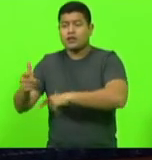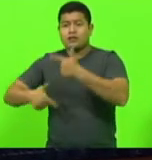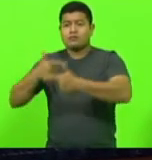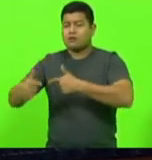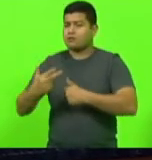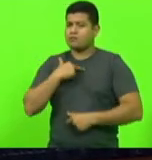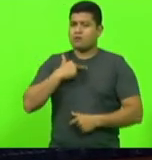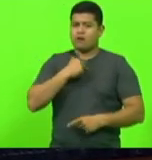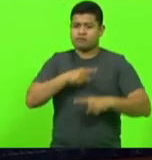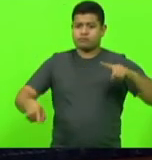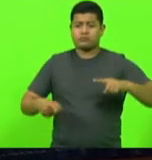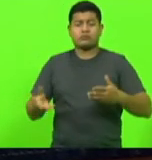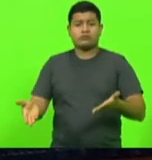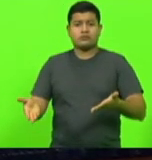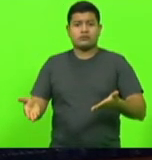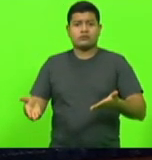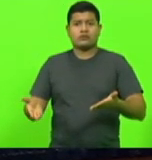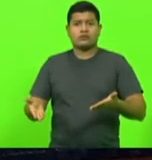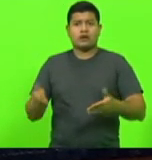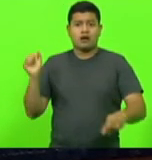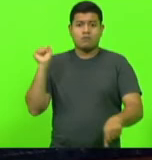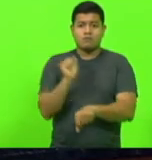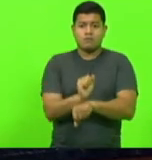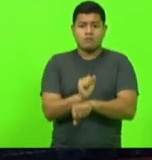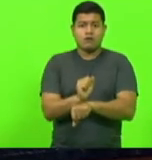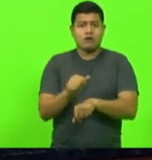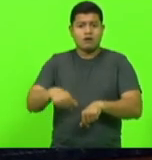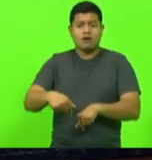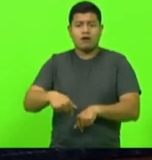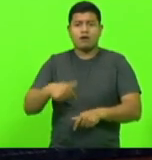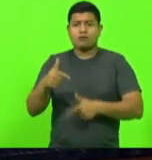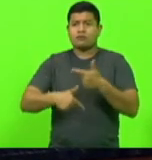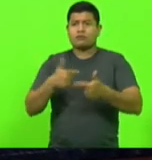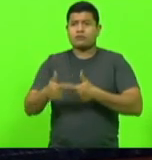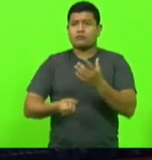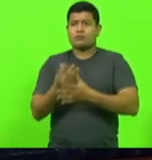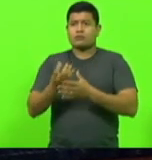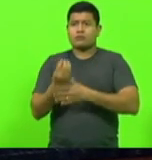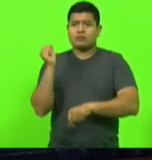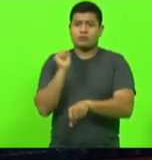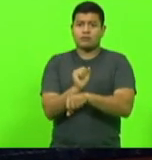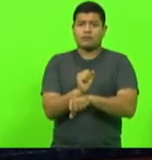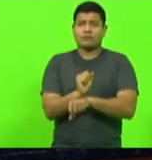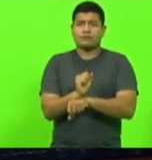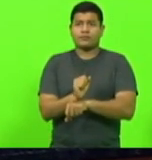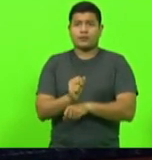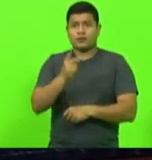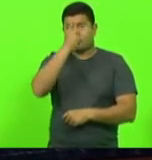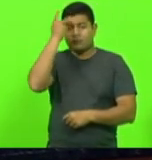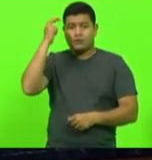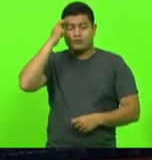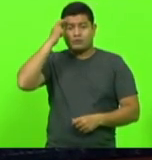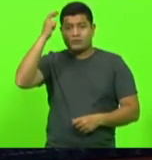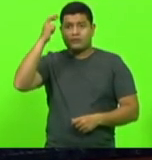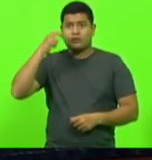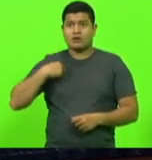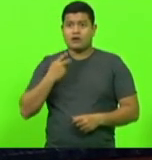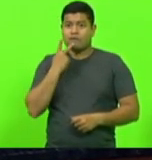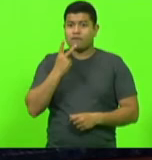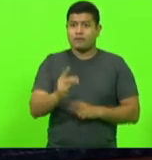investir num país parado? É logicamente que não vão vir. A pessoa inteligente, ela fala isso aqui,